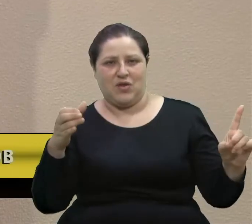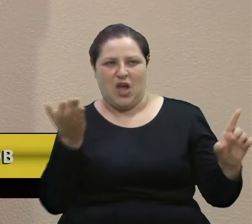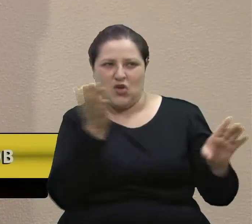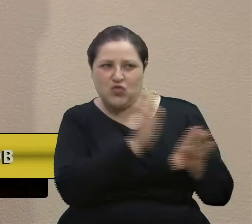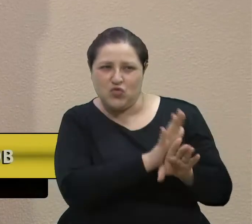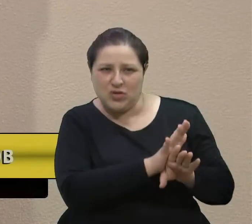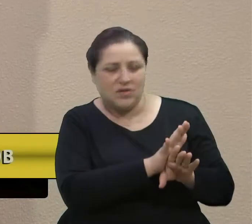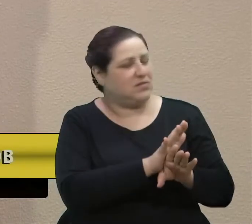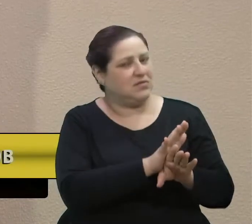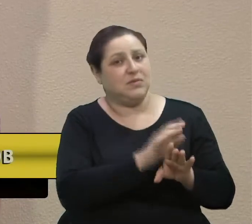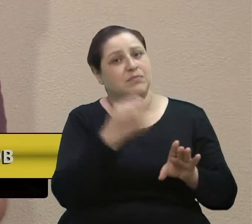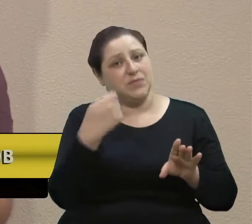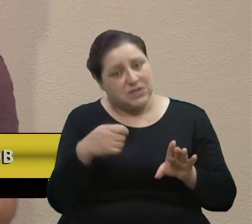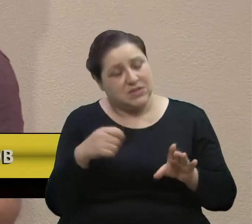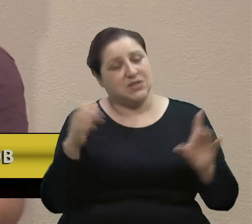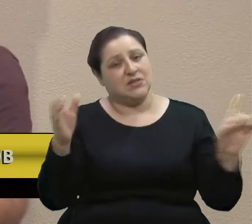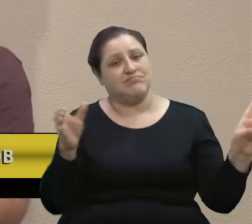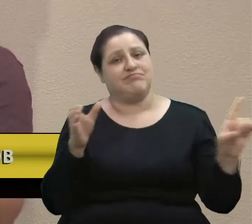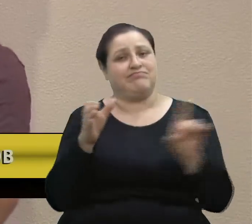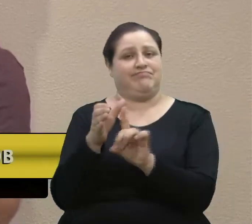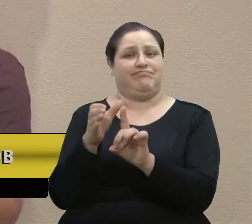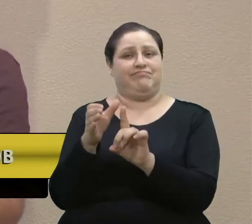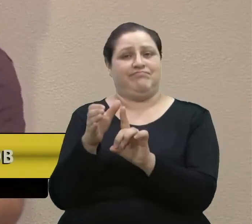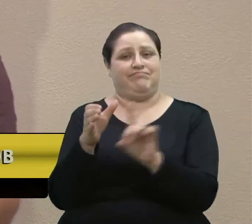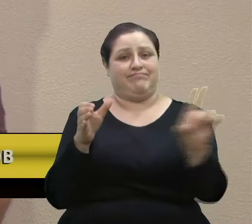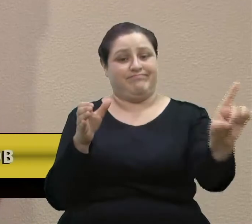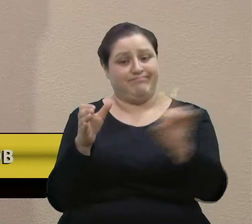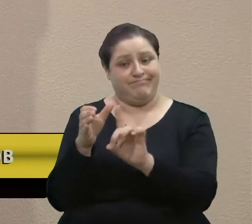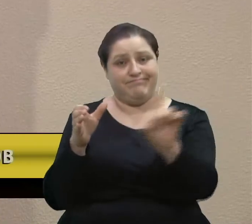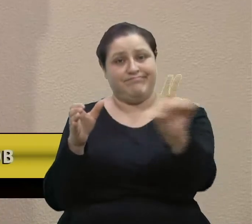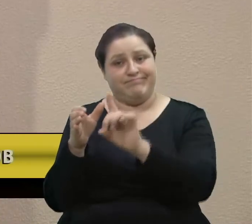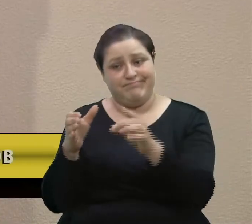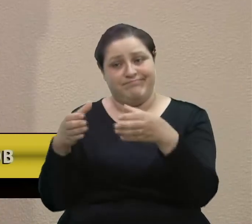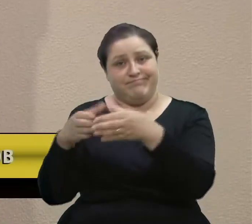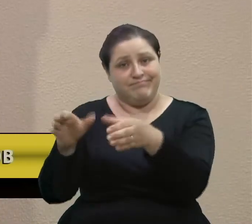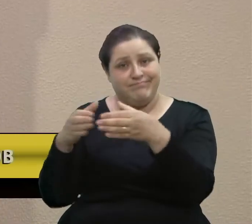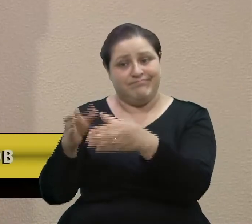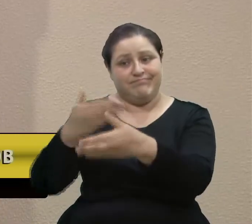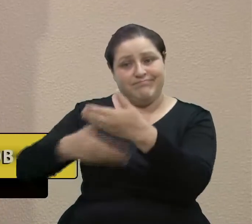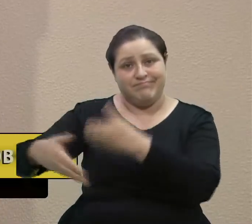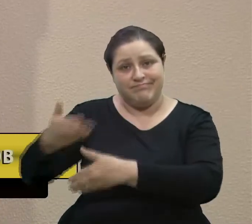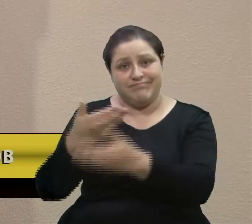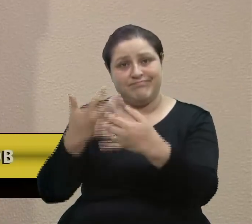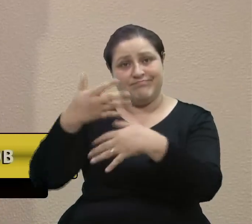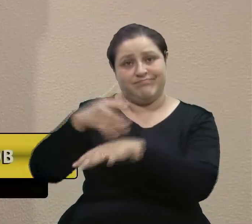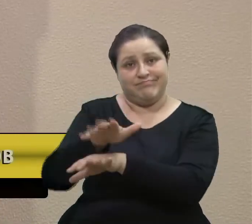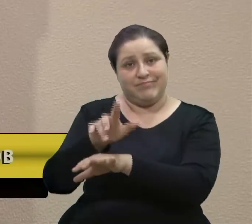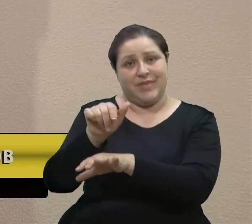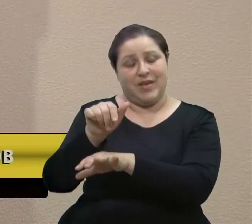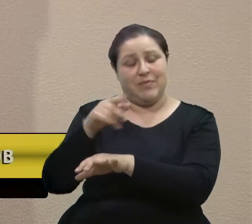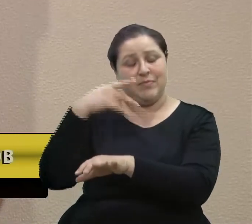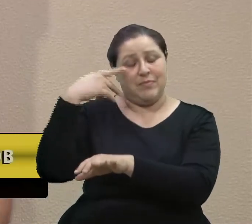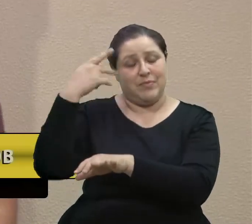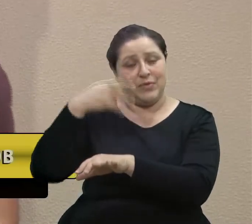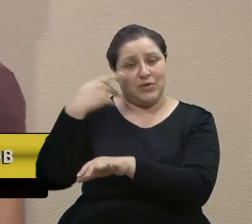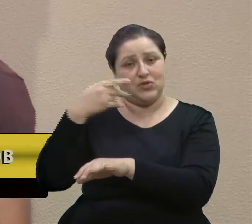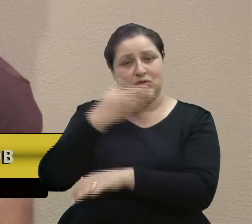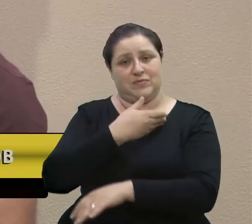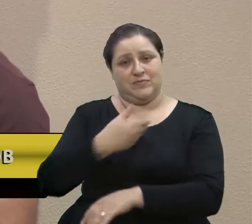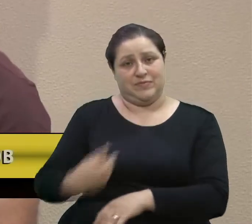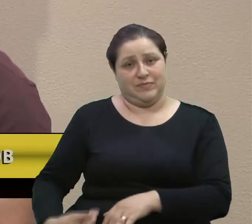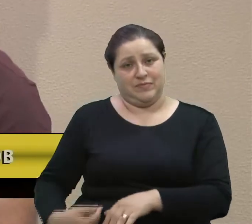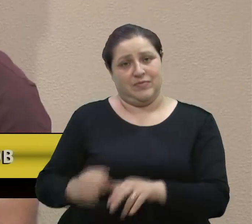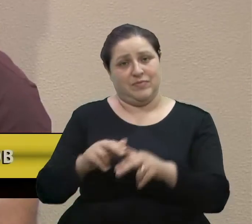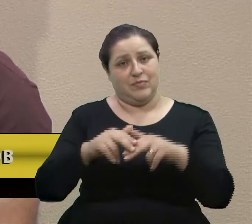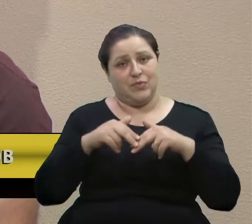contrário, nós temos que incluir. Nós temos que incluir. E essa inclusão se faz com políticas públicas. Então, vereador Amarissol,